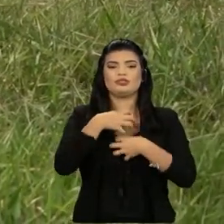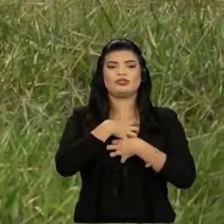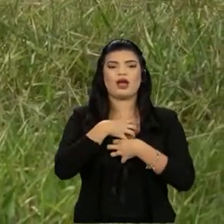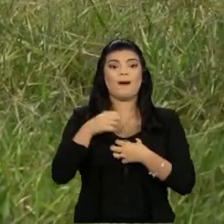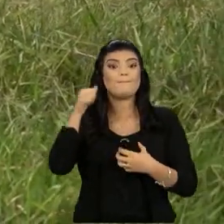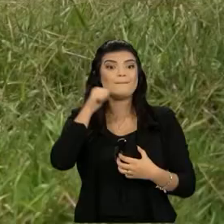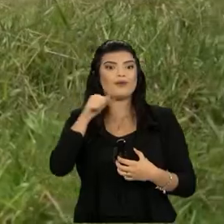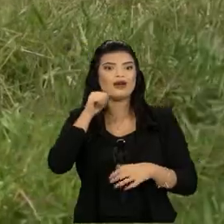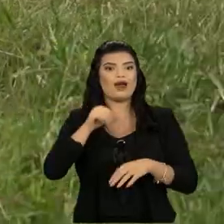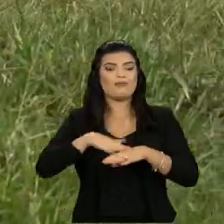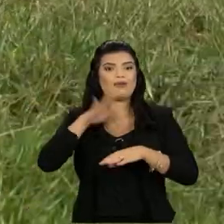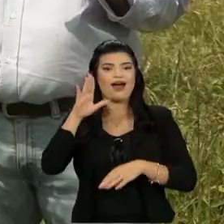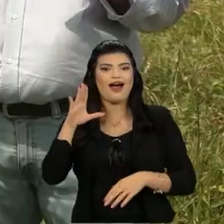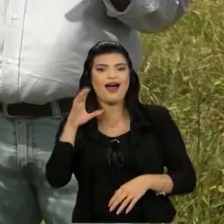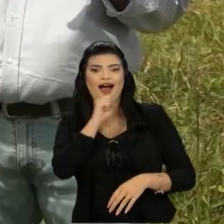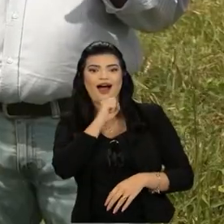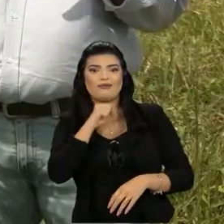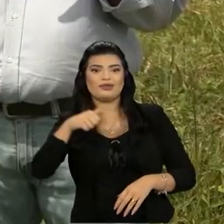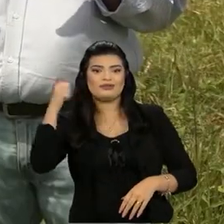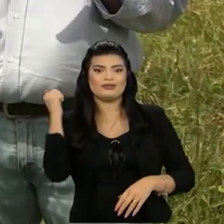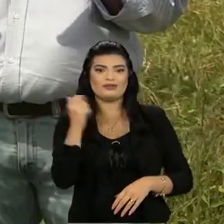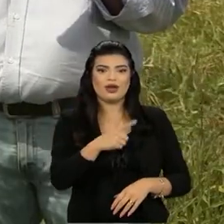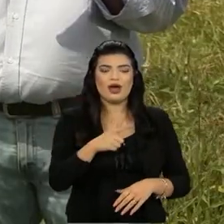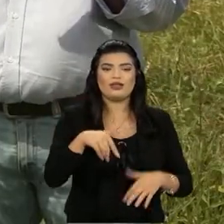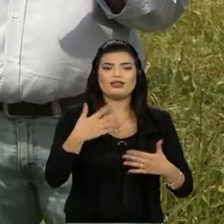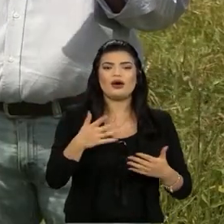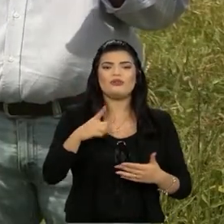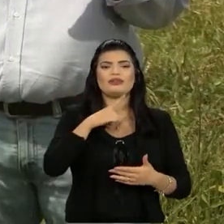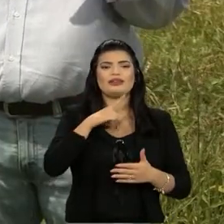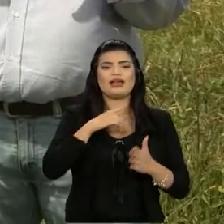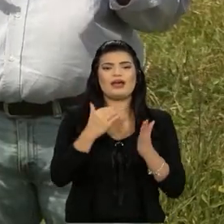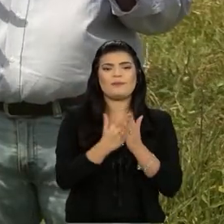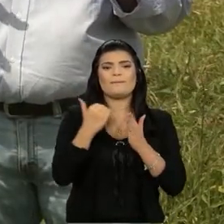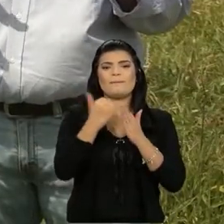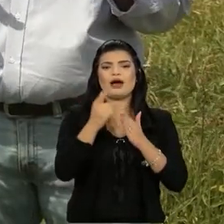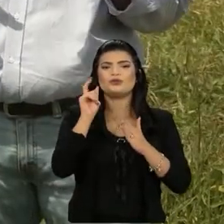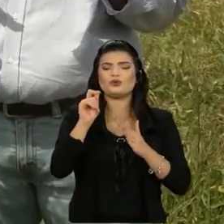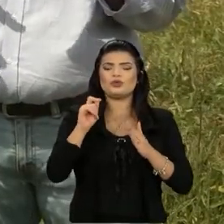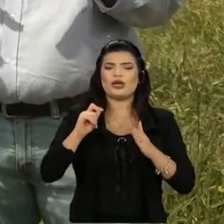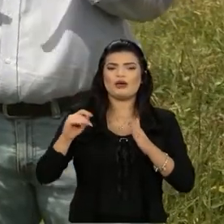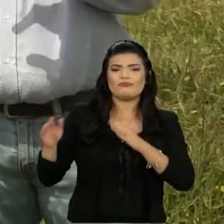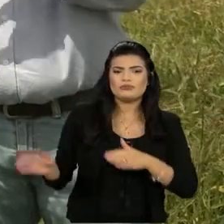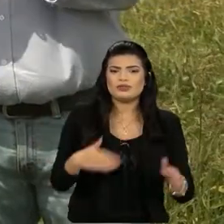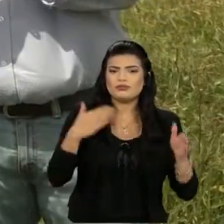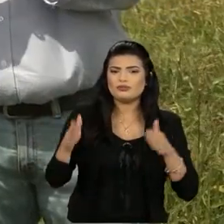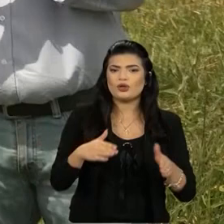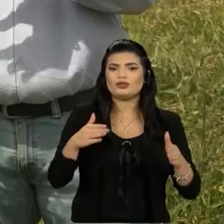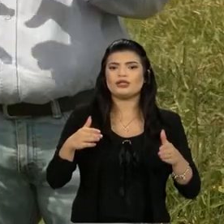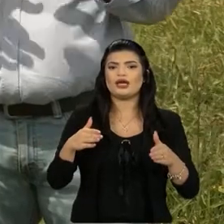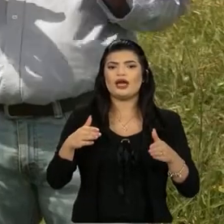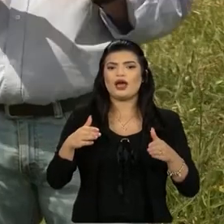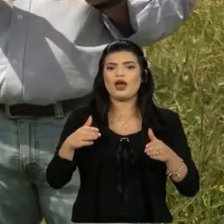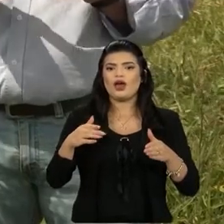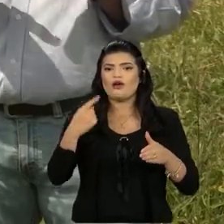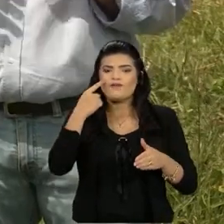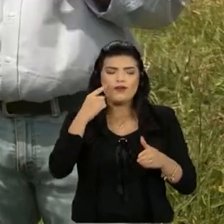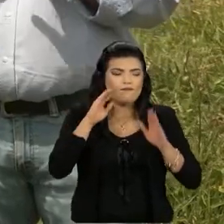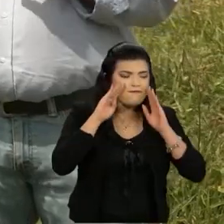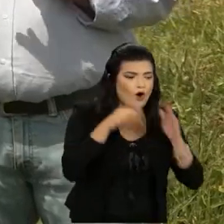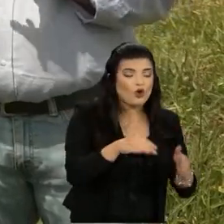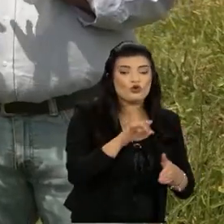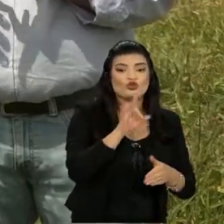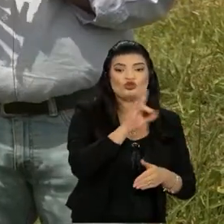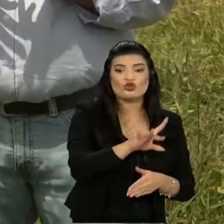roda mais rápido e tal, só que o que mais tem levado o produtor a ir para a fêmea e não para o macho,